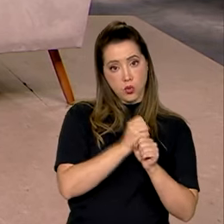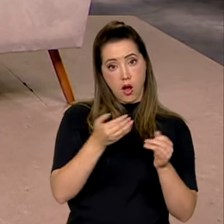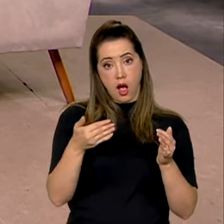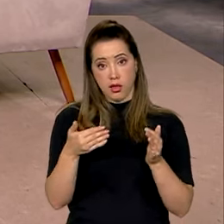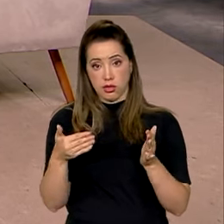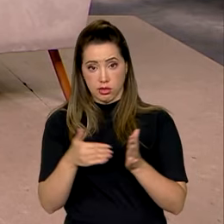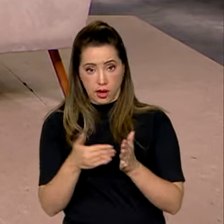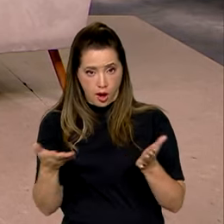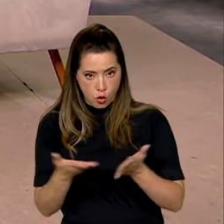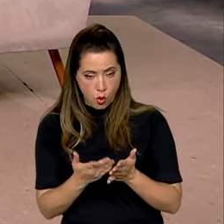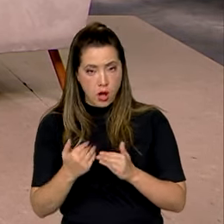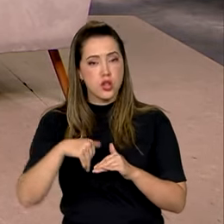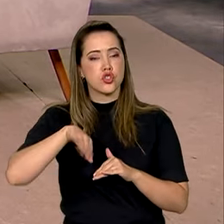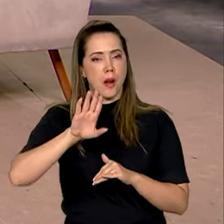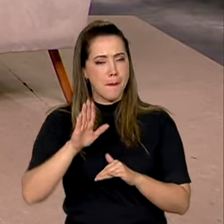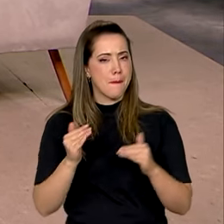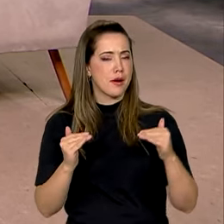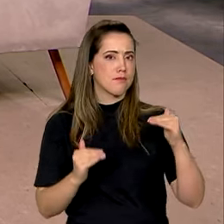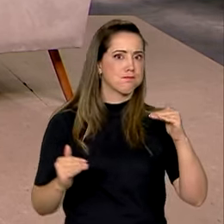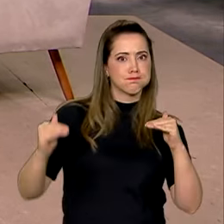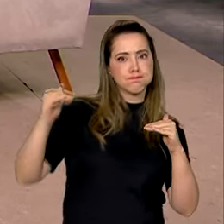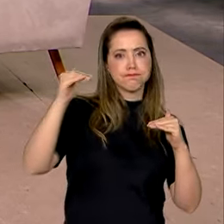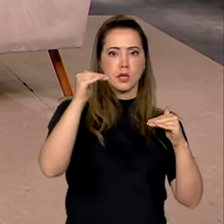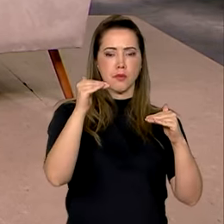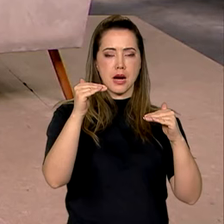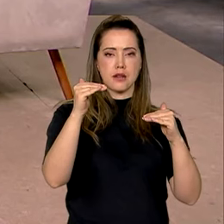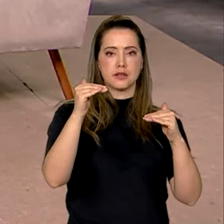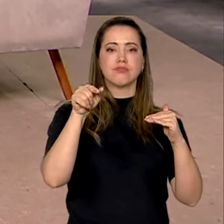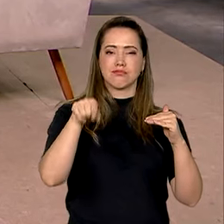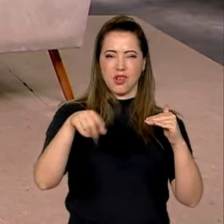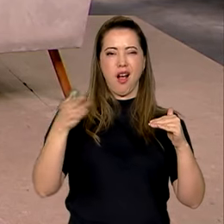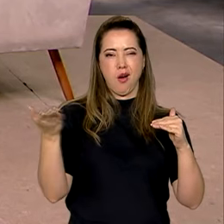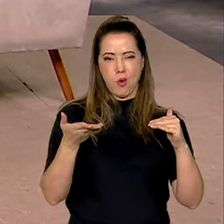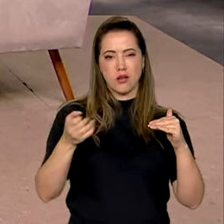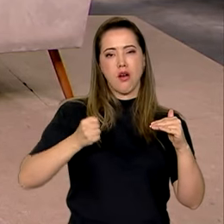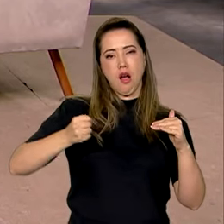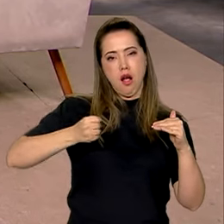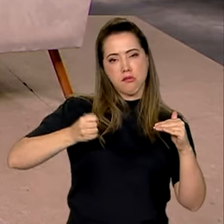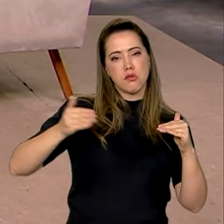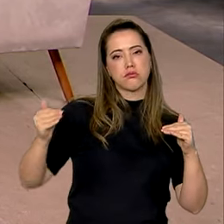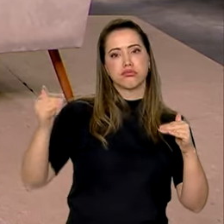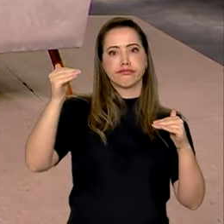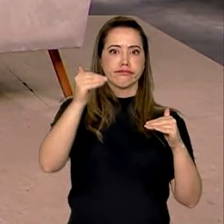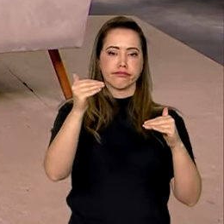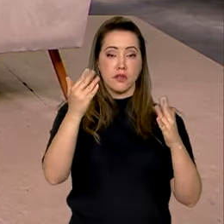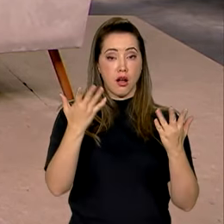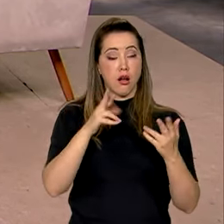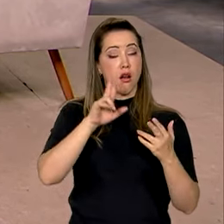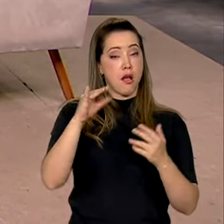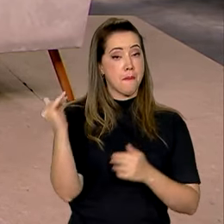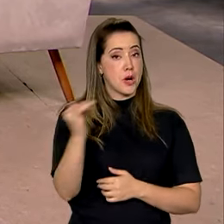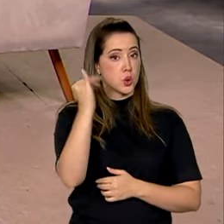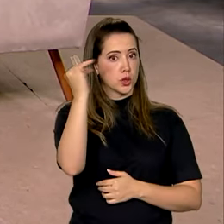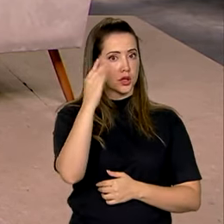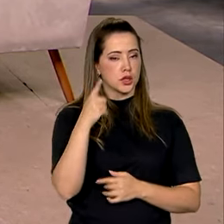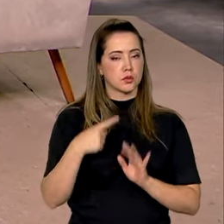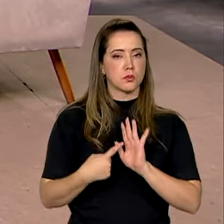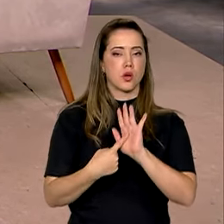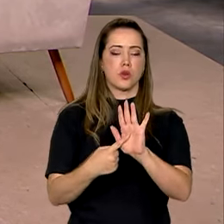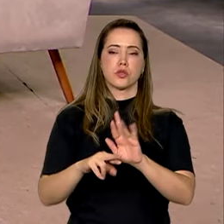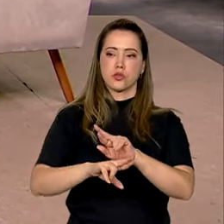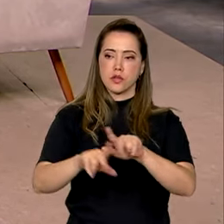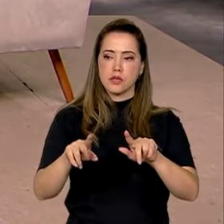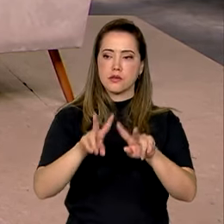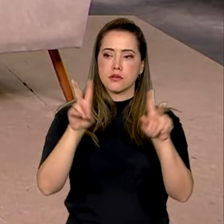total processado de 2022. É um número importante e que sinaliza uma série de questões, tanto para a sociedade